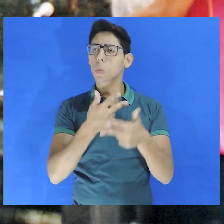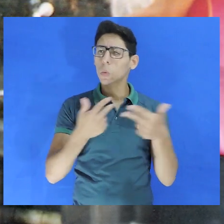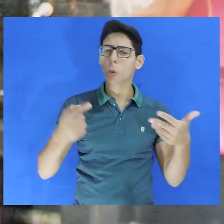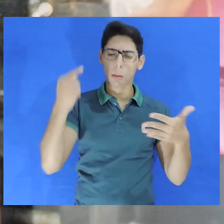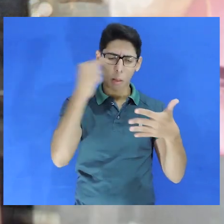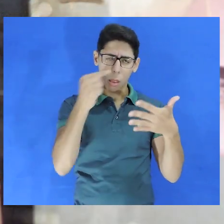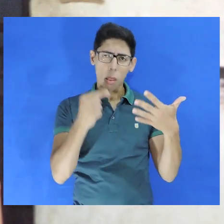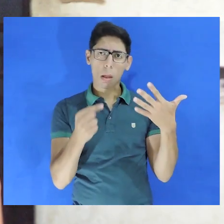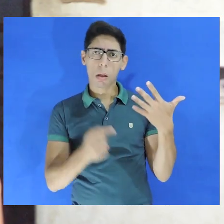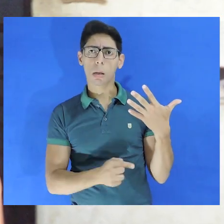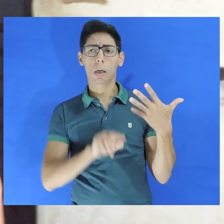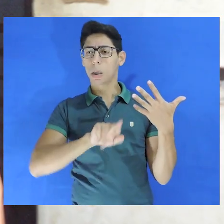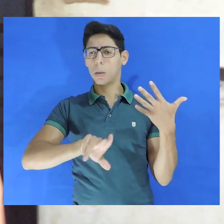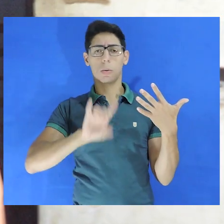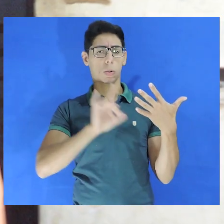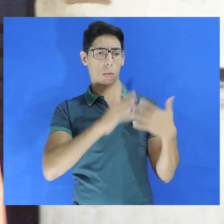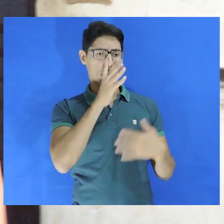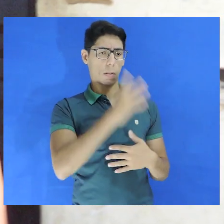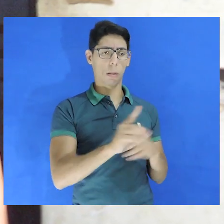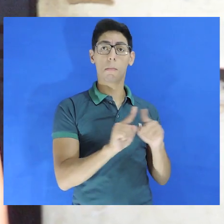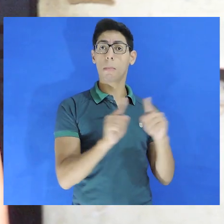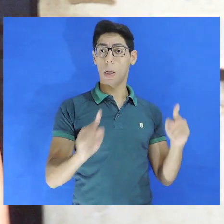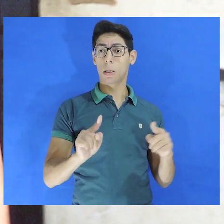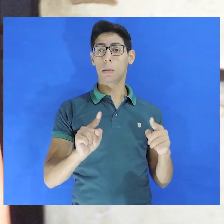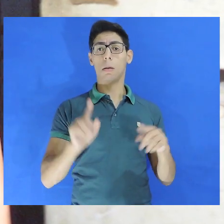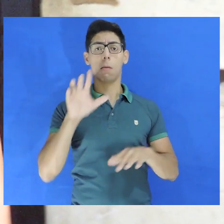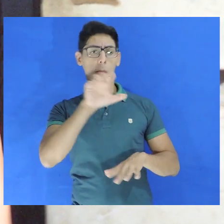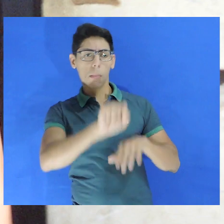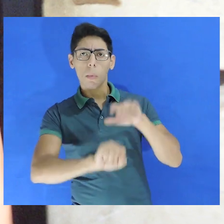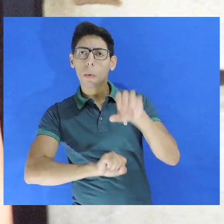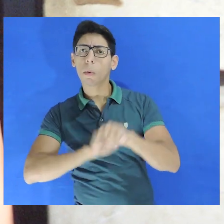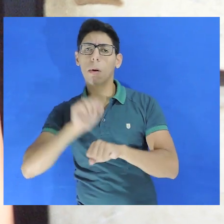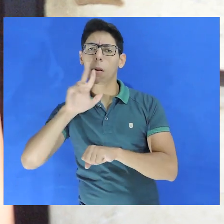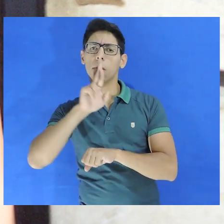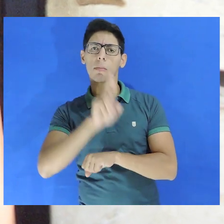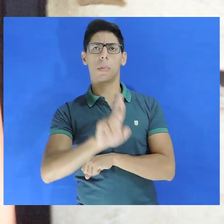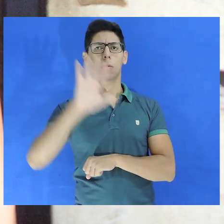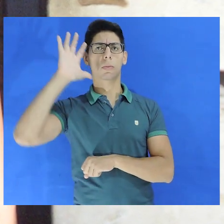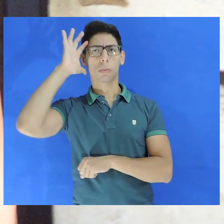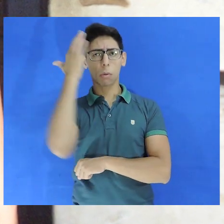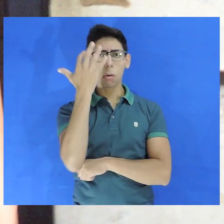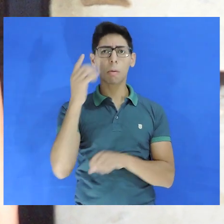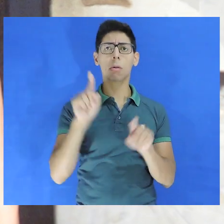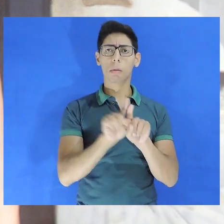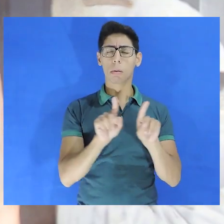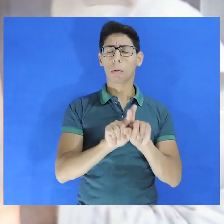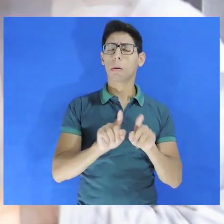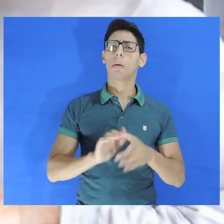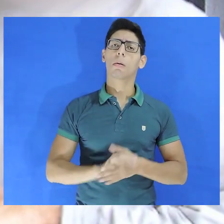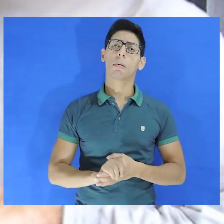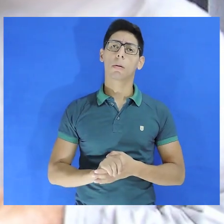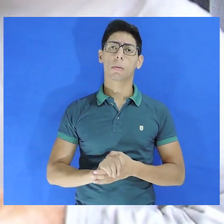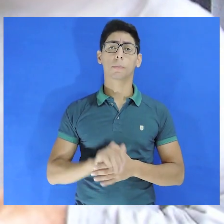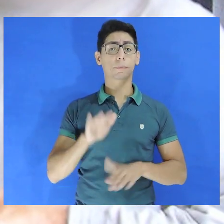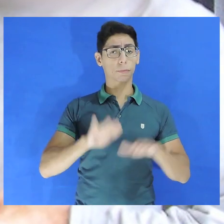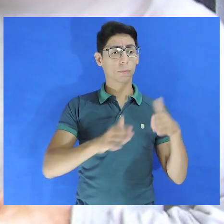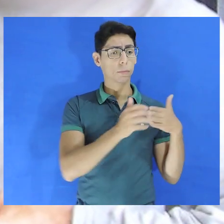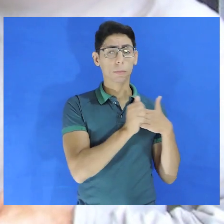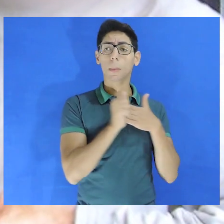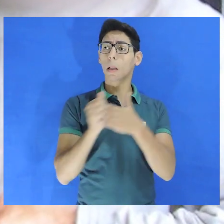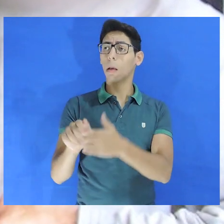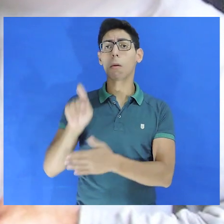denúncias. Não só apenas denunciar, mas buscar a resposta. E a gente leva